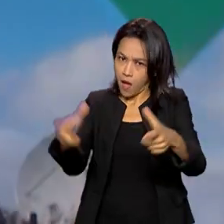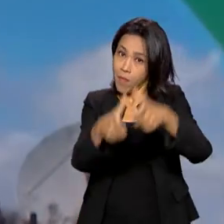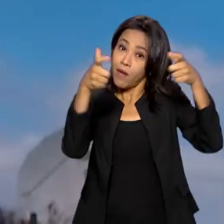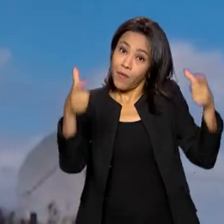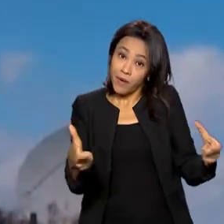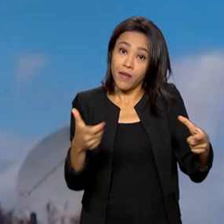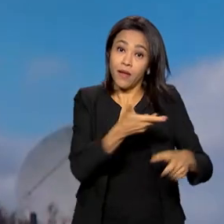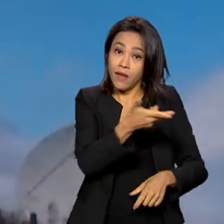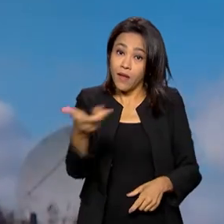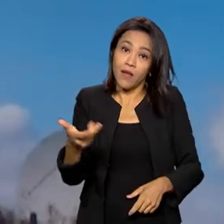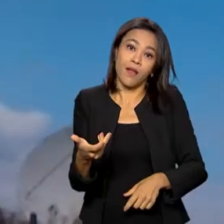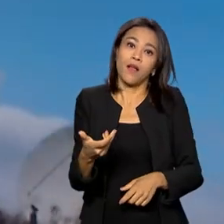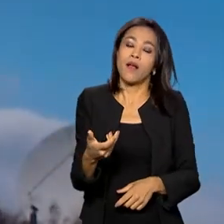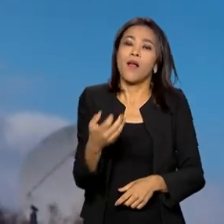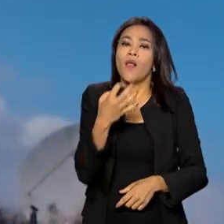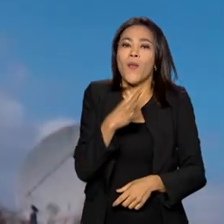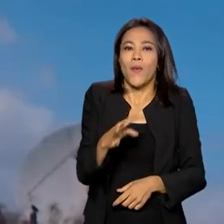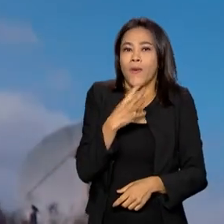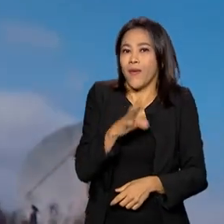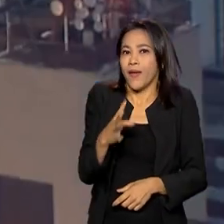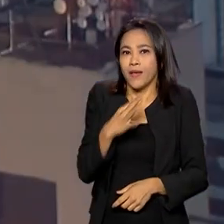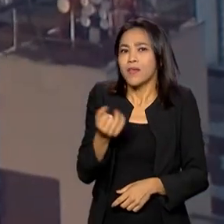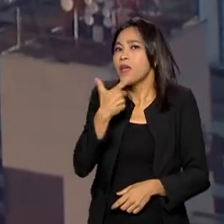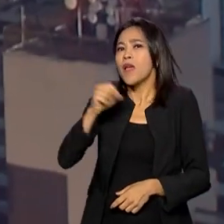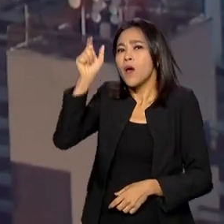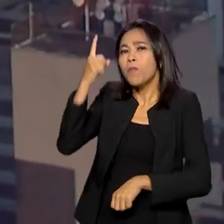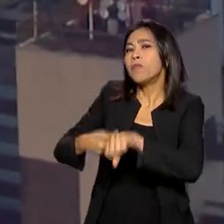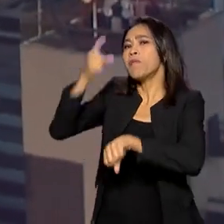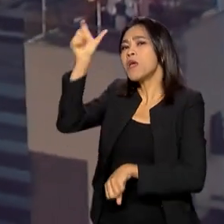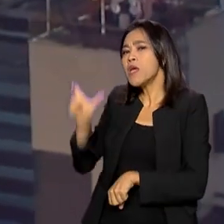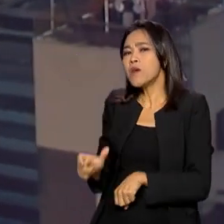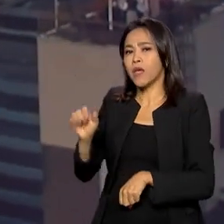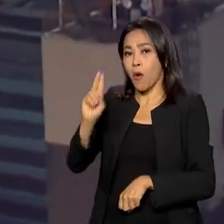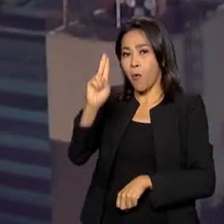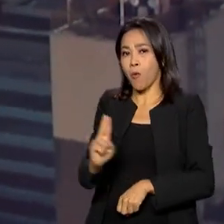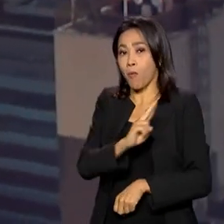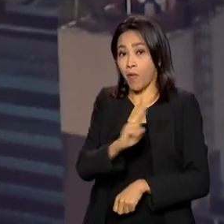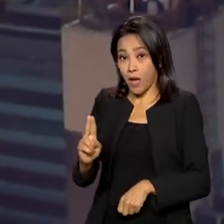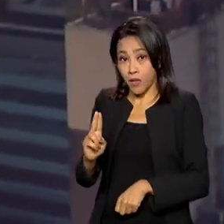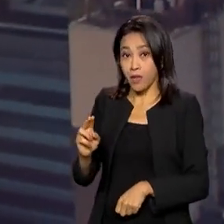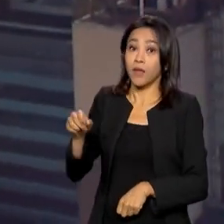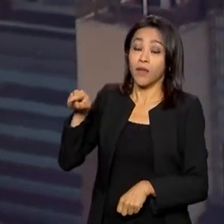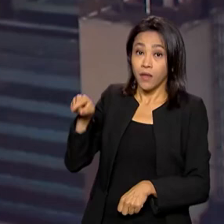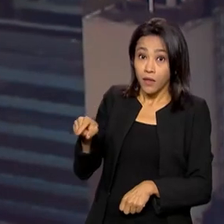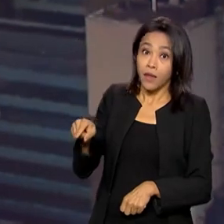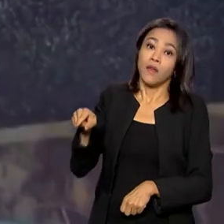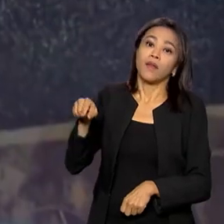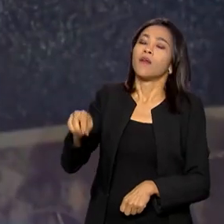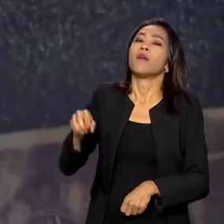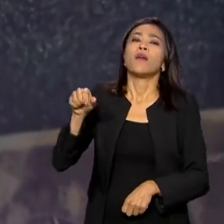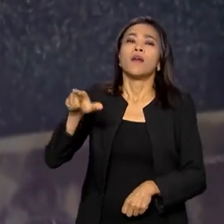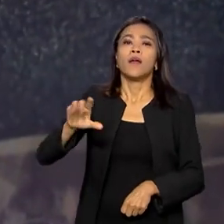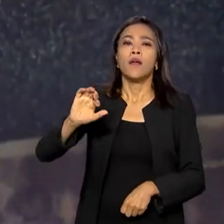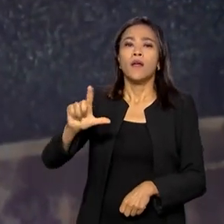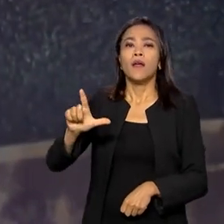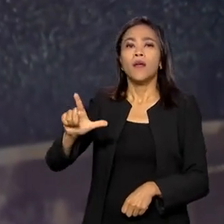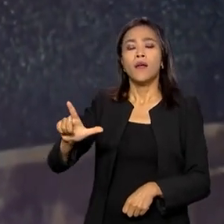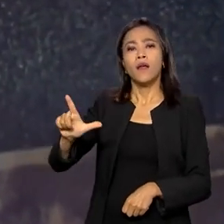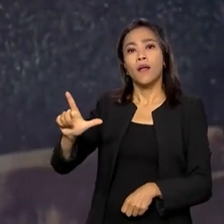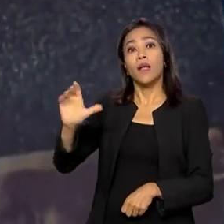a existência de um pioneiro de rádio no Brasil, o padre Landel de Moura, que disputa com o Guilherme